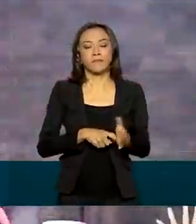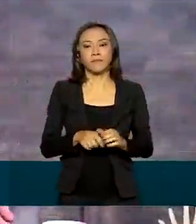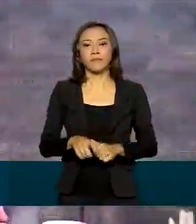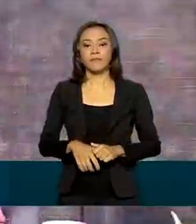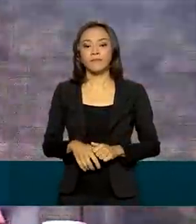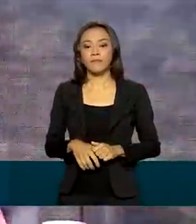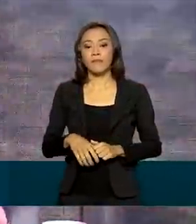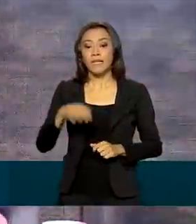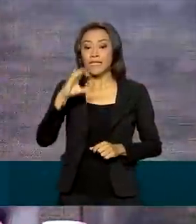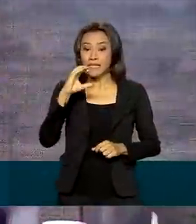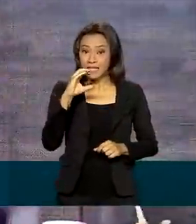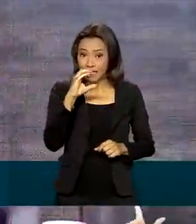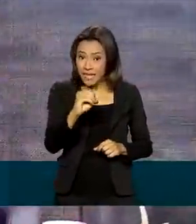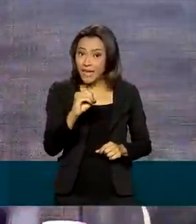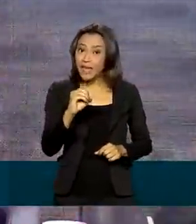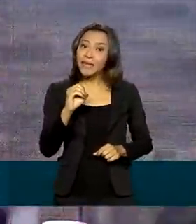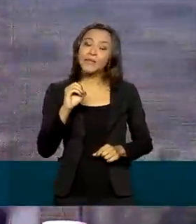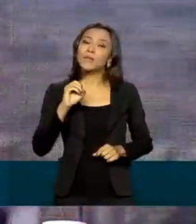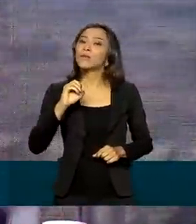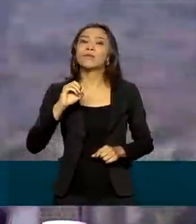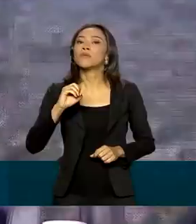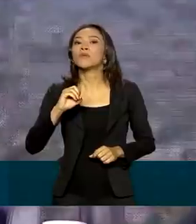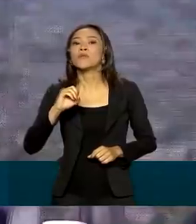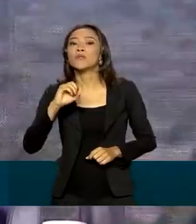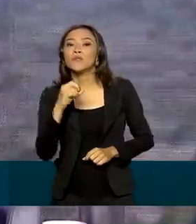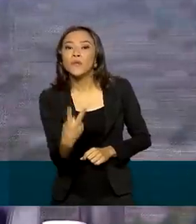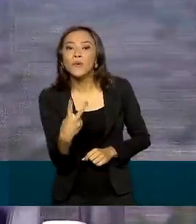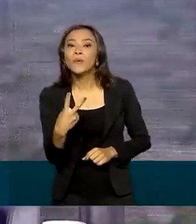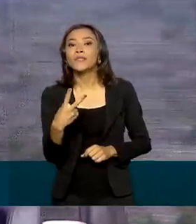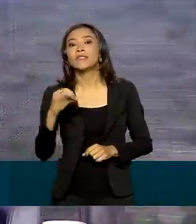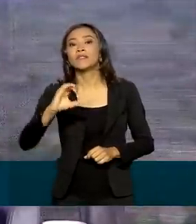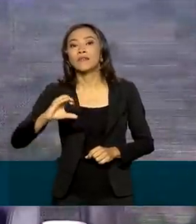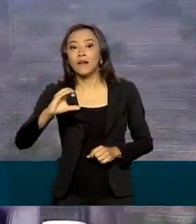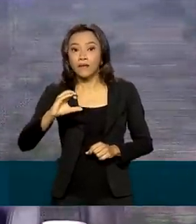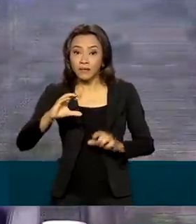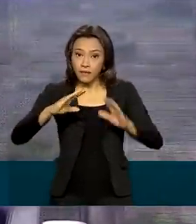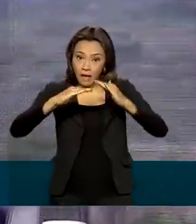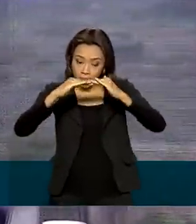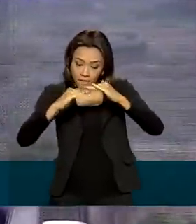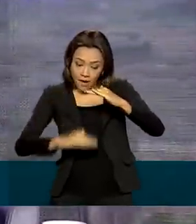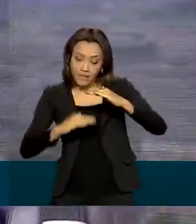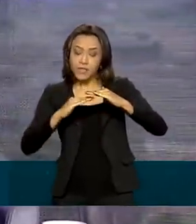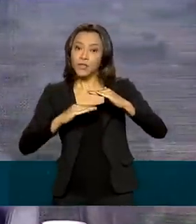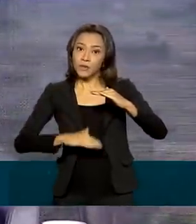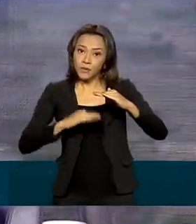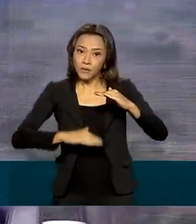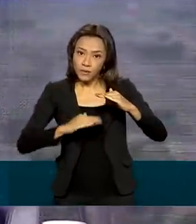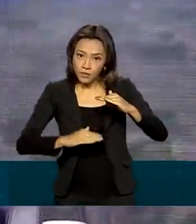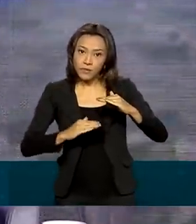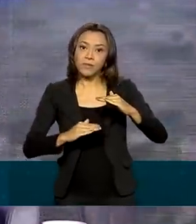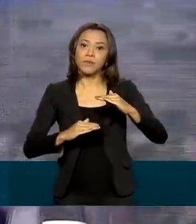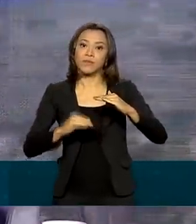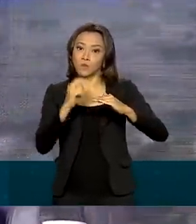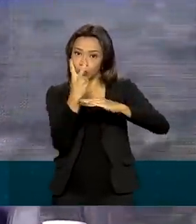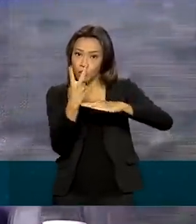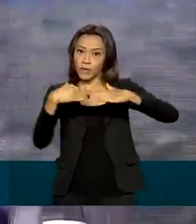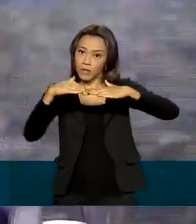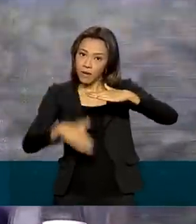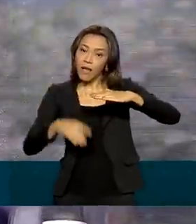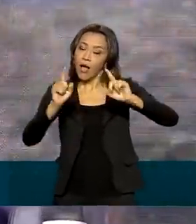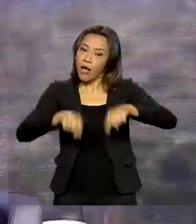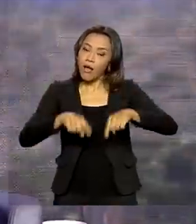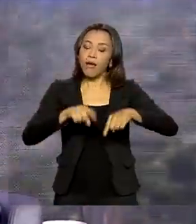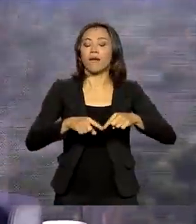0,2 graus daquilo que a gente quer atingir, ficar abaixo dos 2 graus, vem da